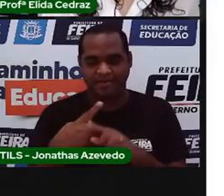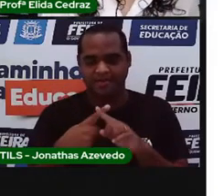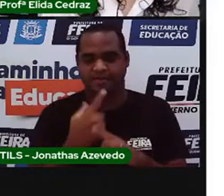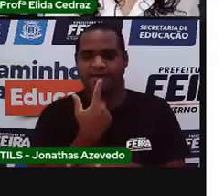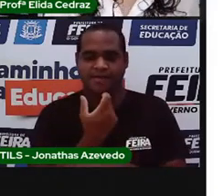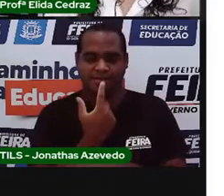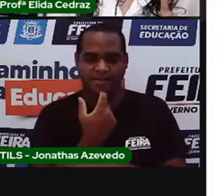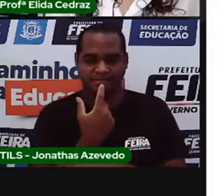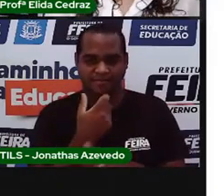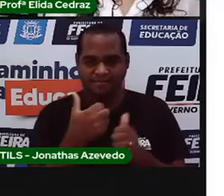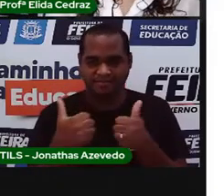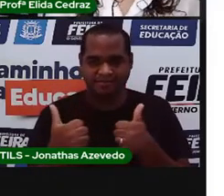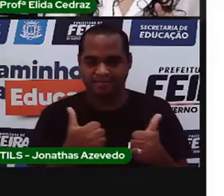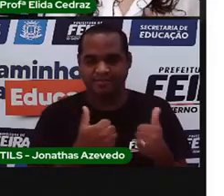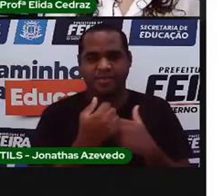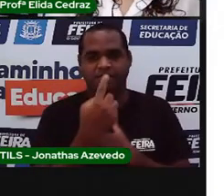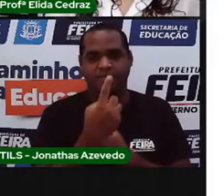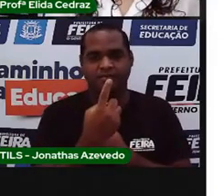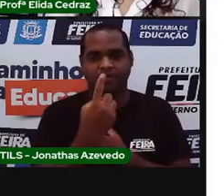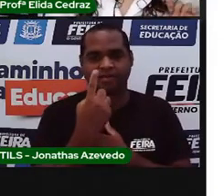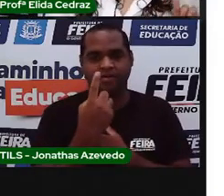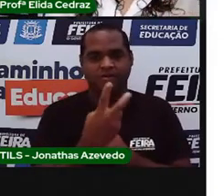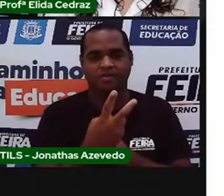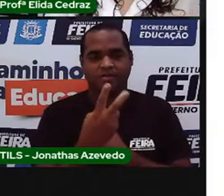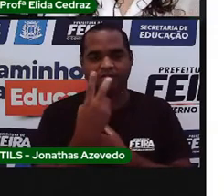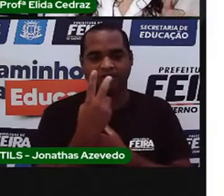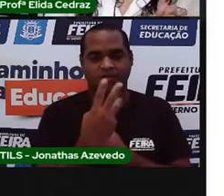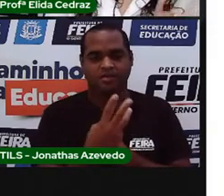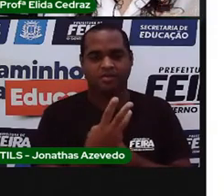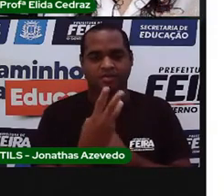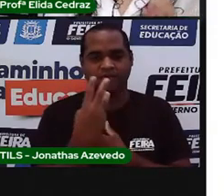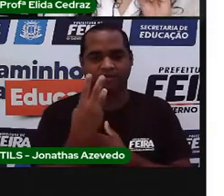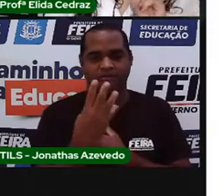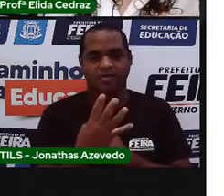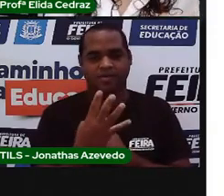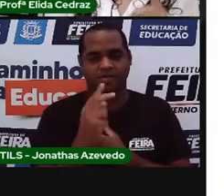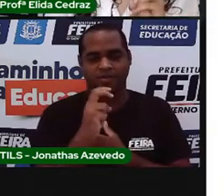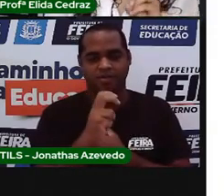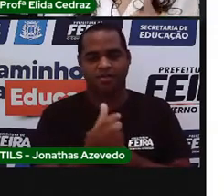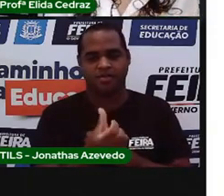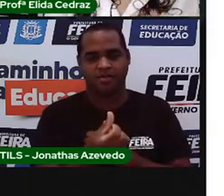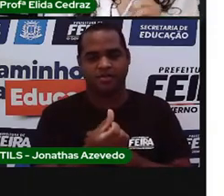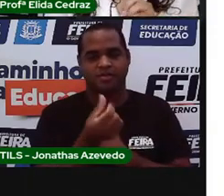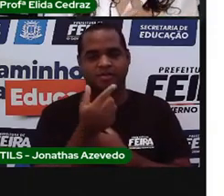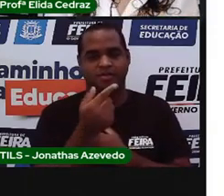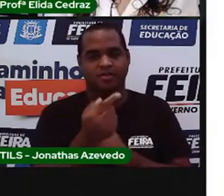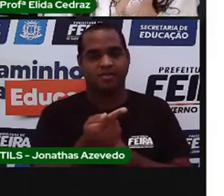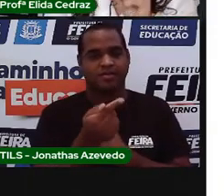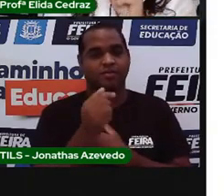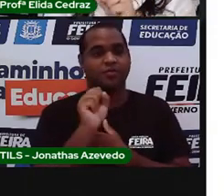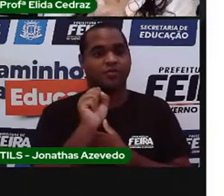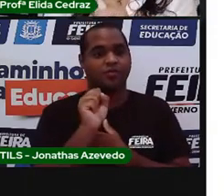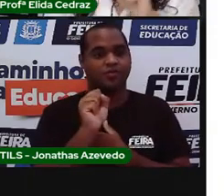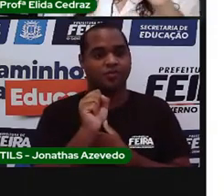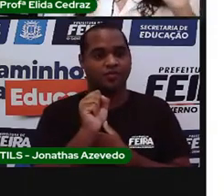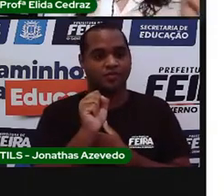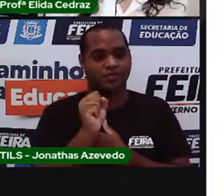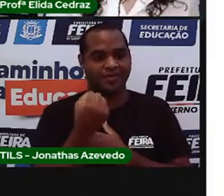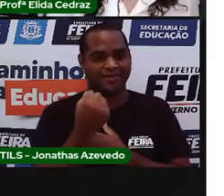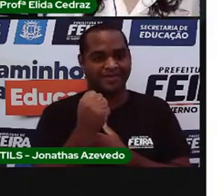vermelhos. Vamos ver? Um, dois, três, quatro, cinco, seis, sete,